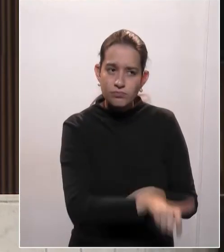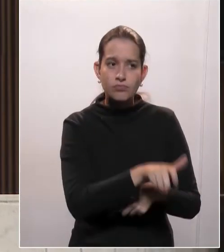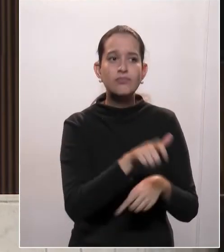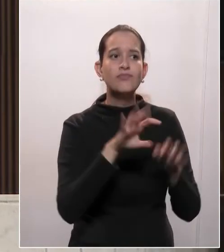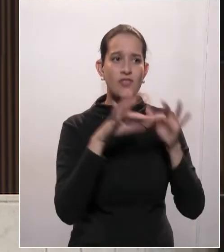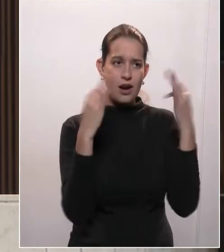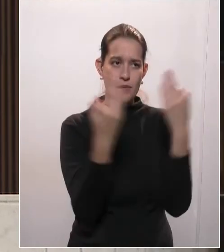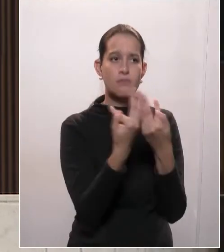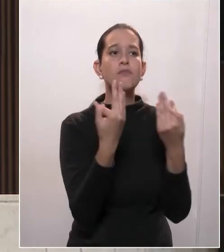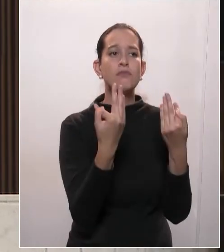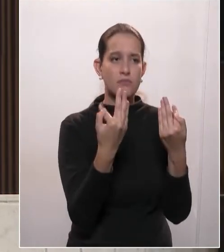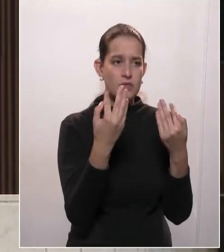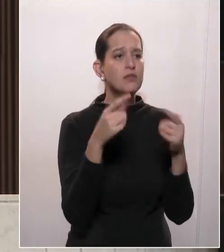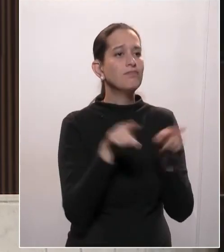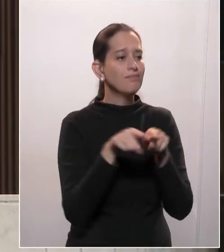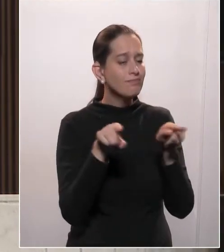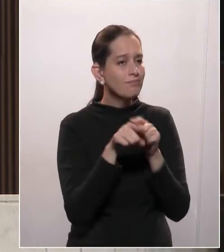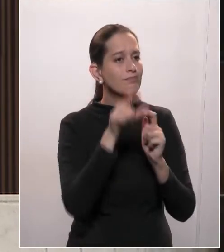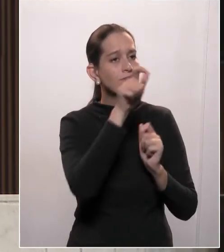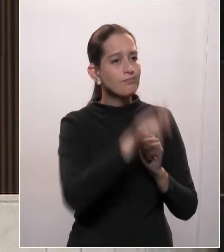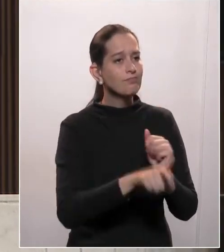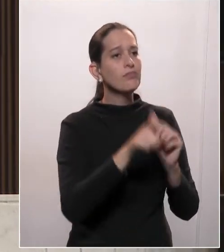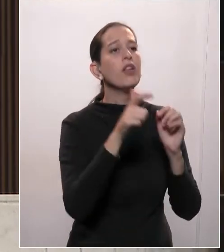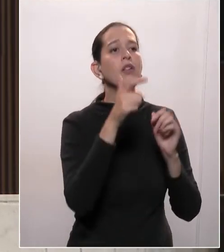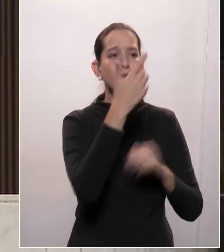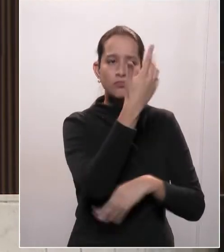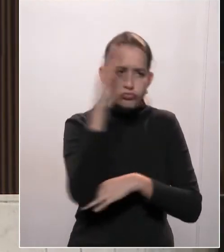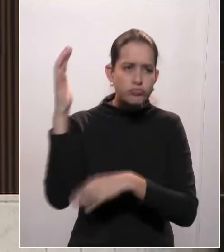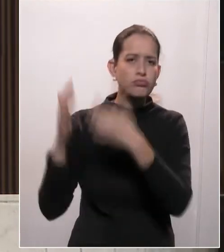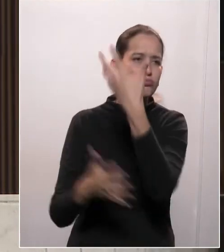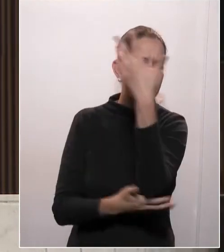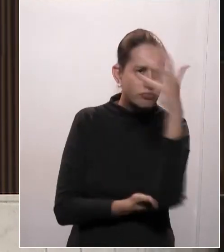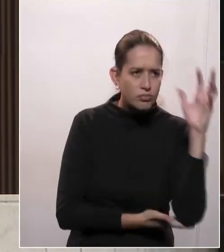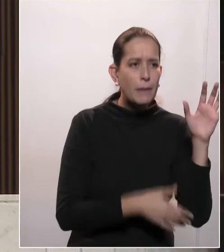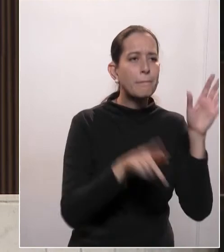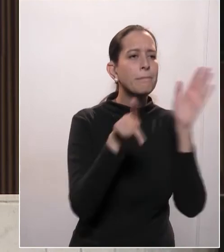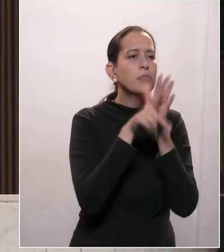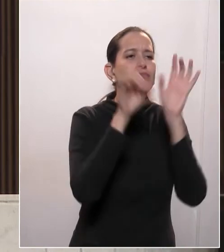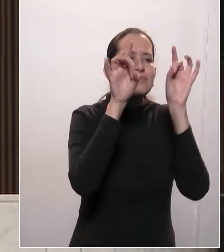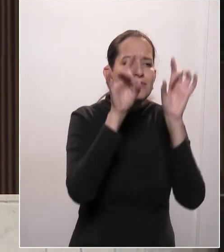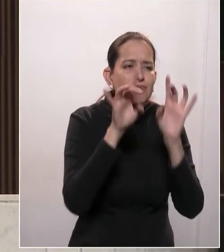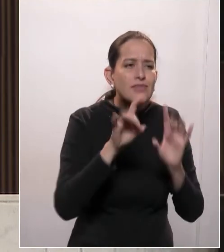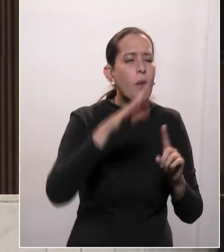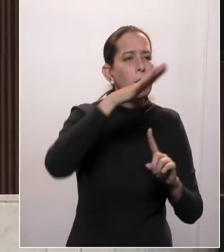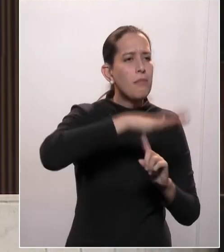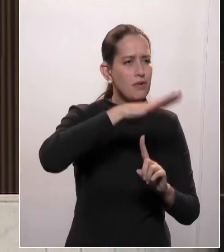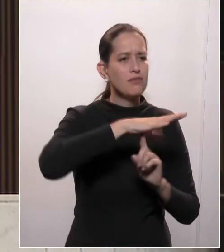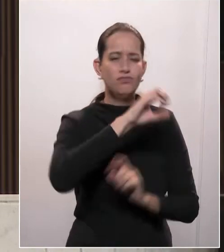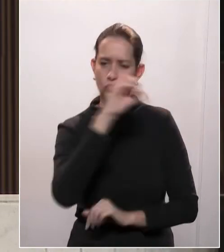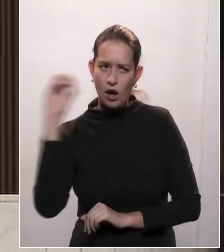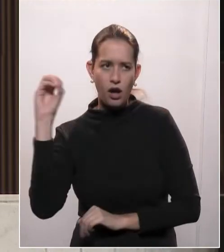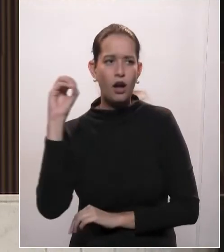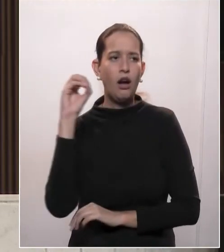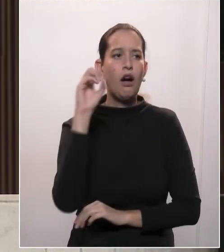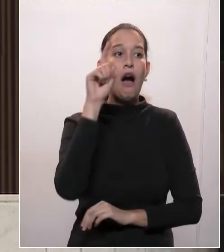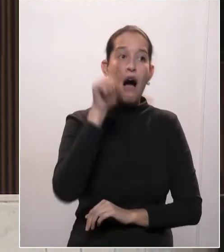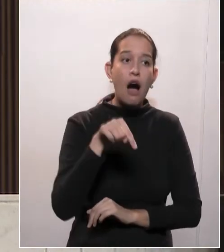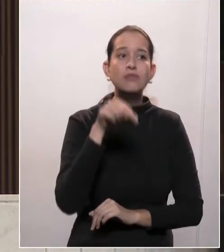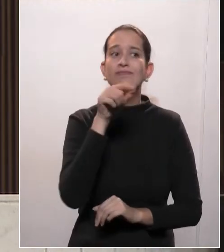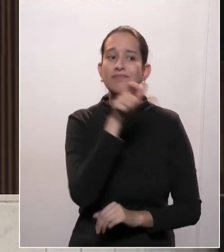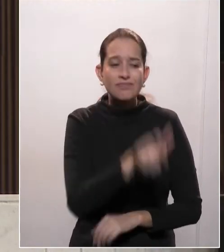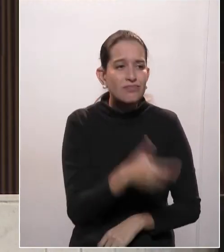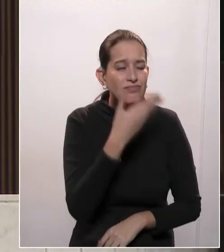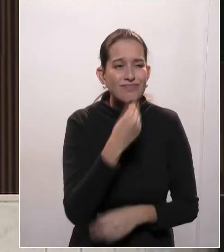nativos das florestas que habitam o Paraná, em especial o oeste do Paraná, neste caso específico,